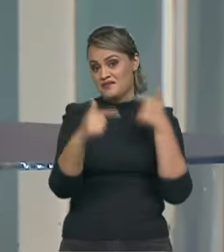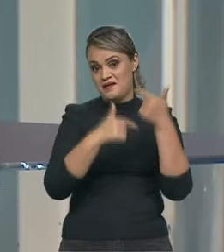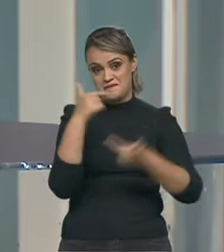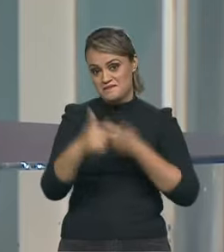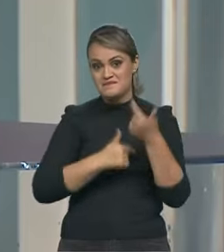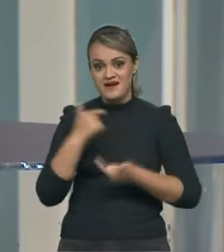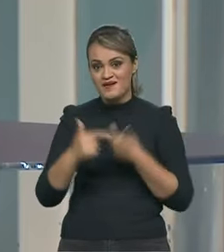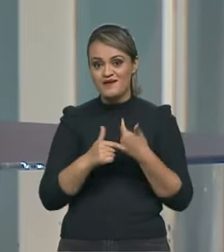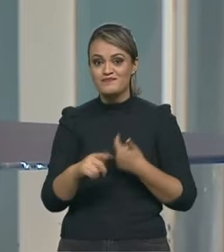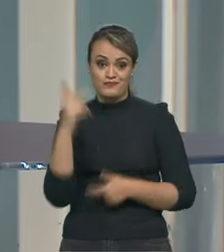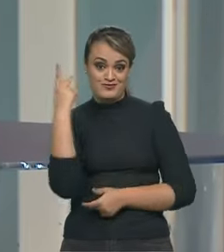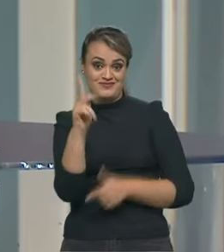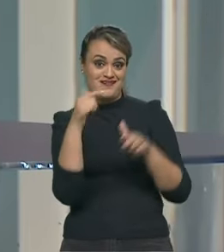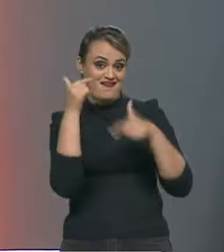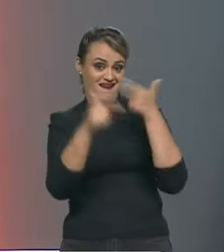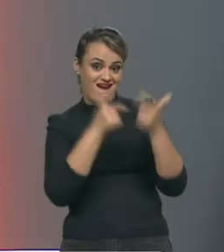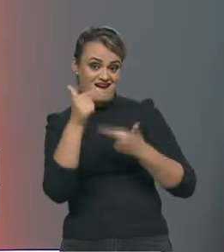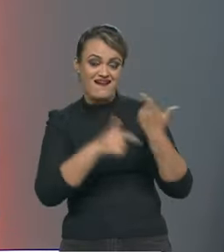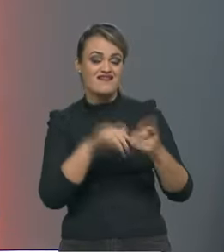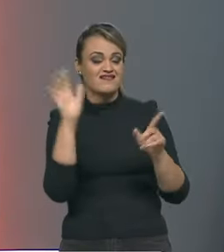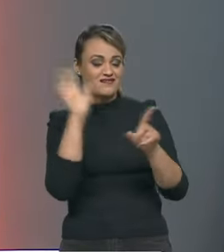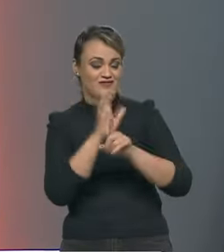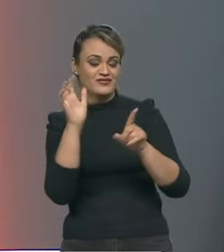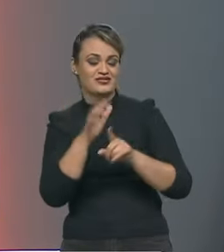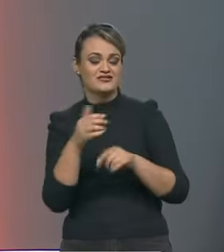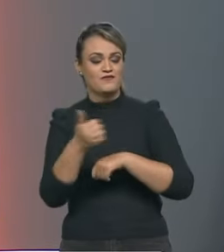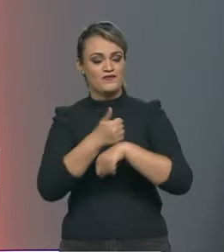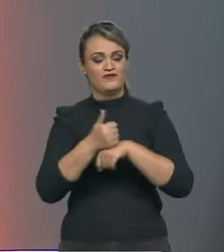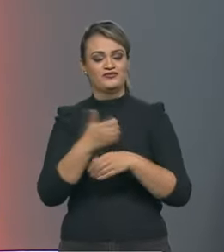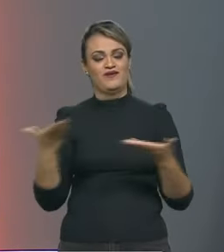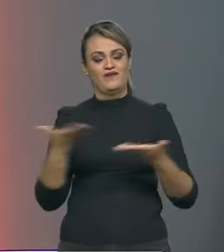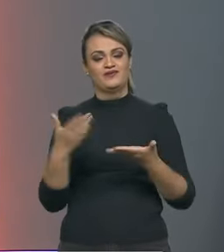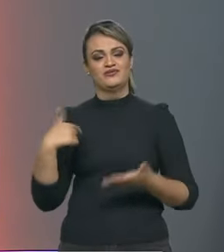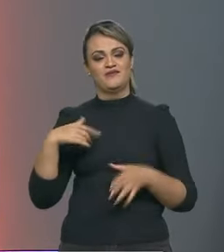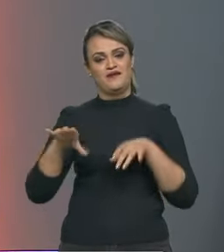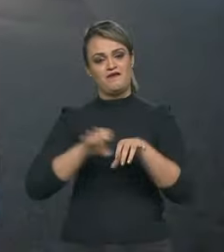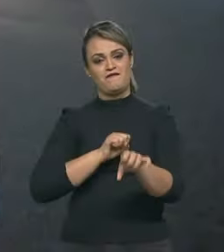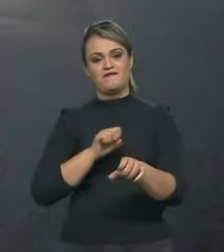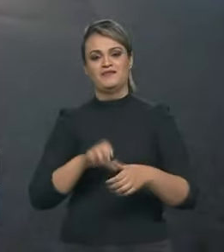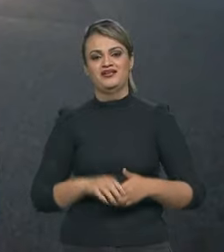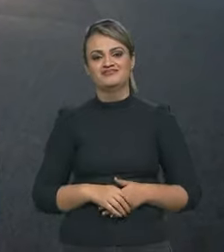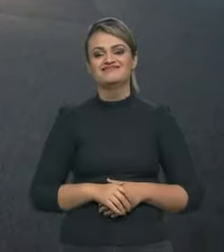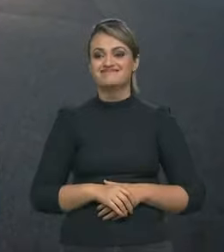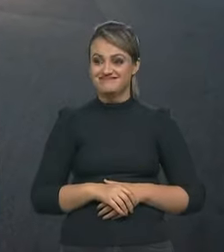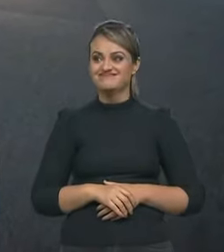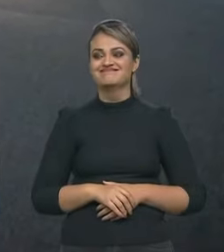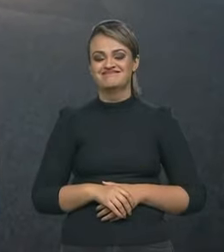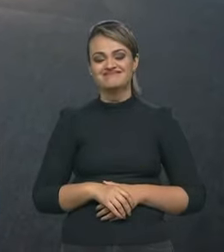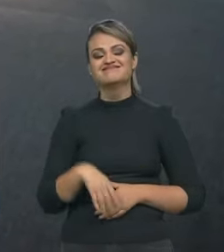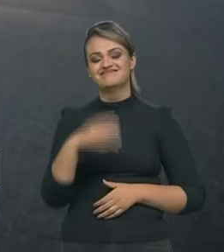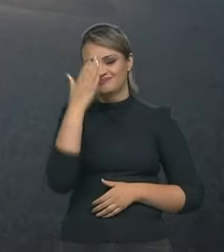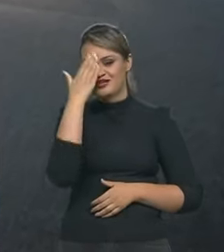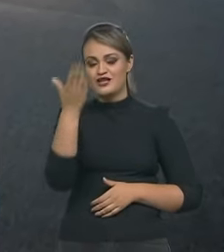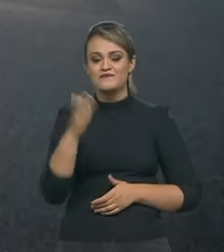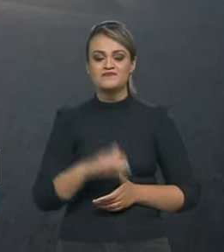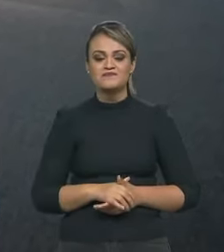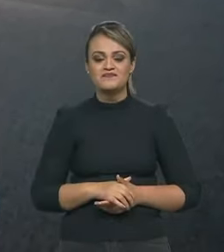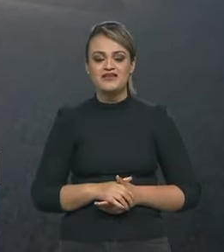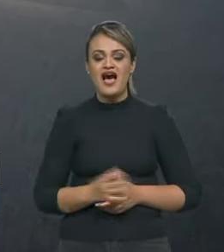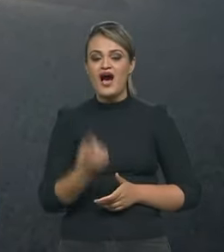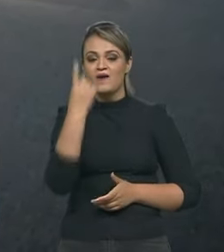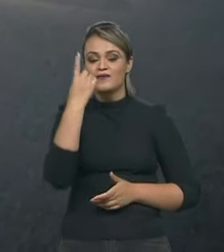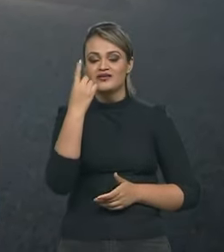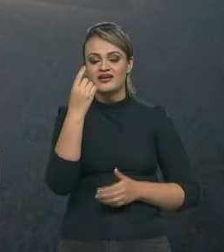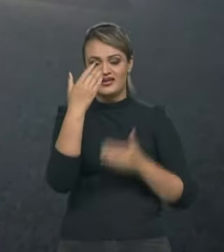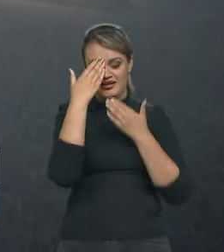porque o seu trabalho influenciou no profissional que eu sou hoje olha só muito bem obrigado pelas suas palavras a única pessoa que não